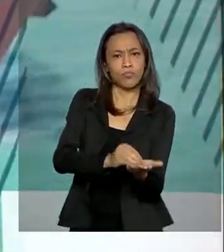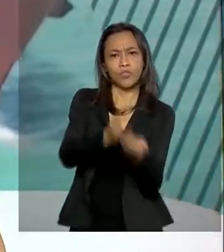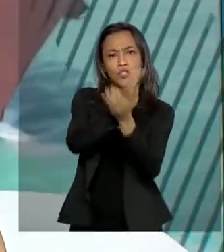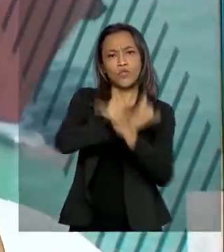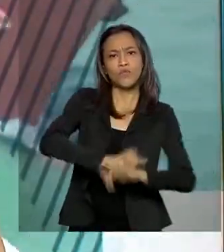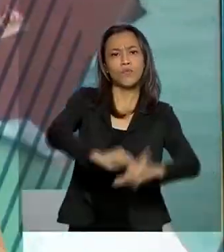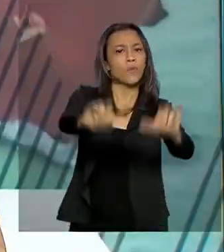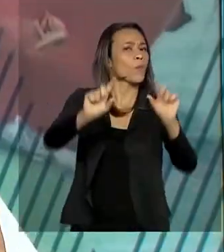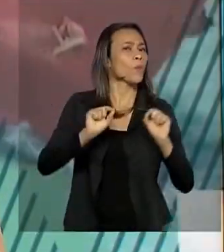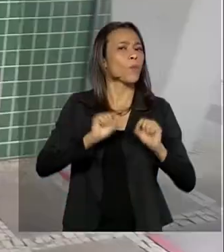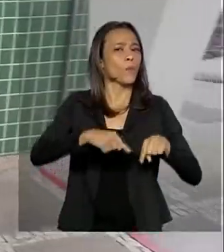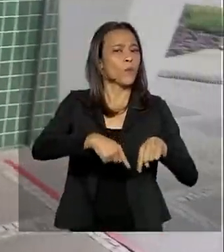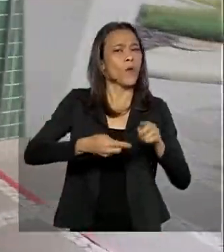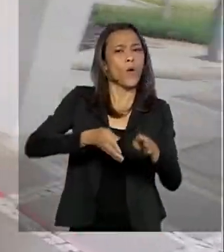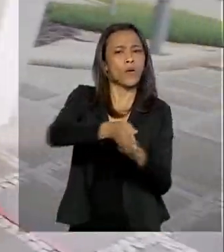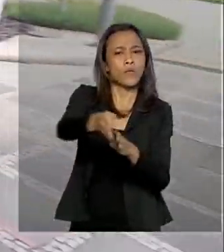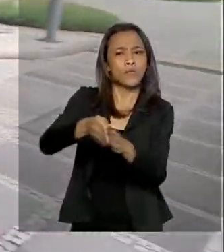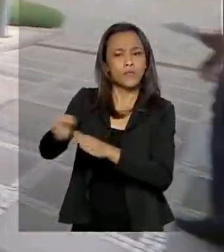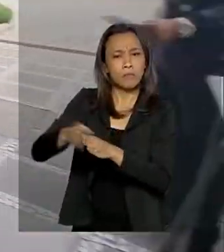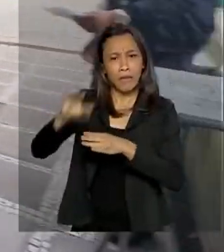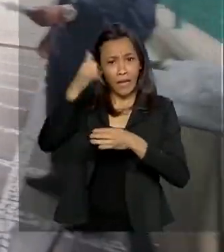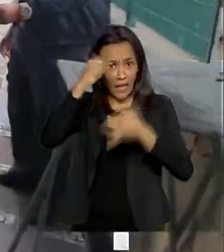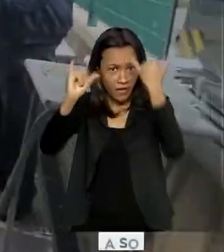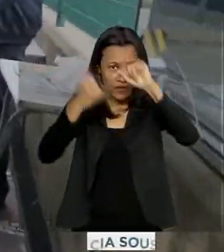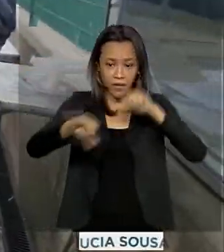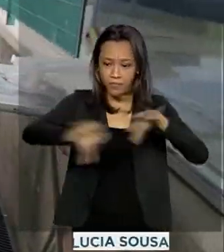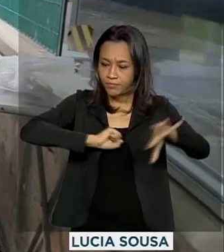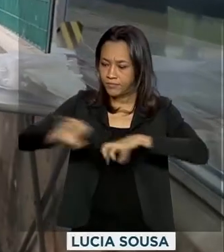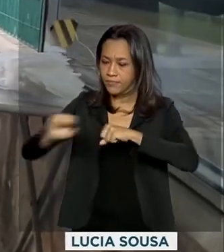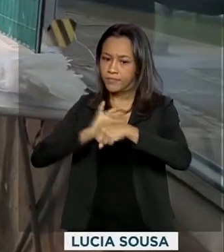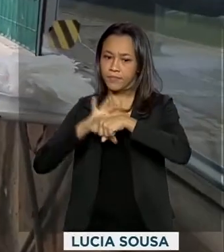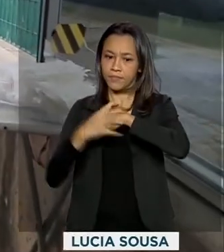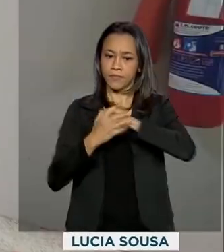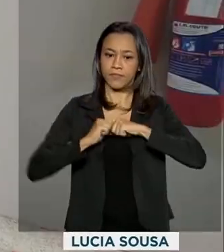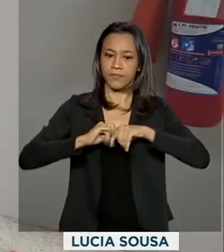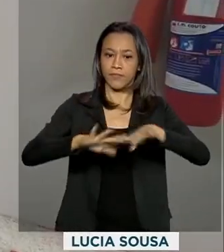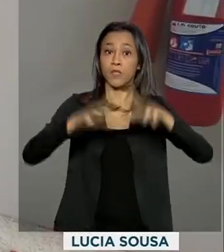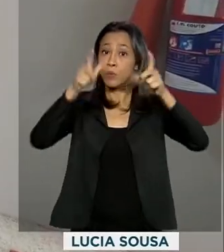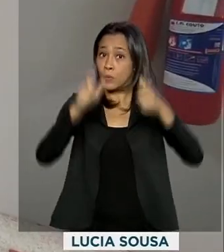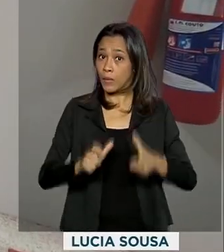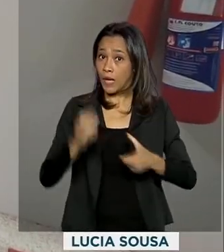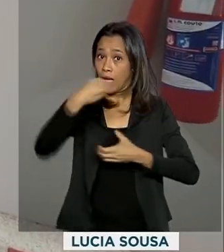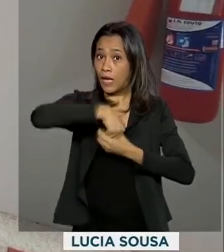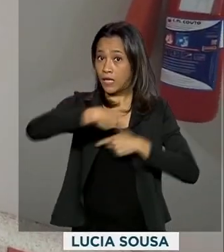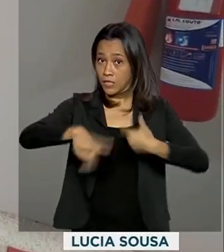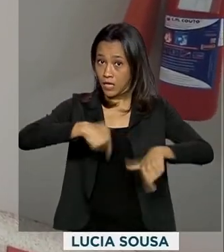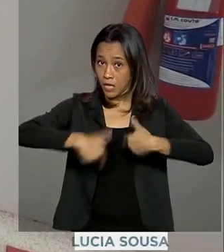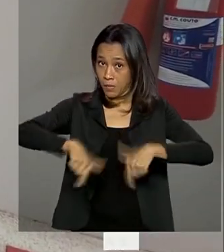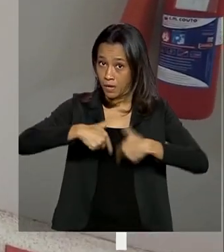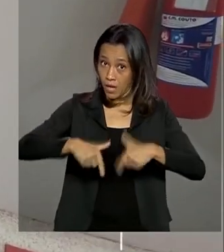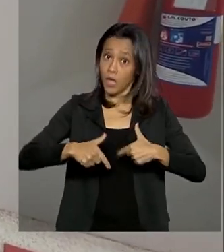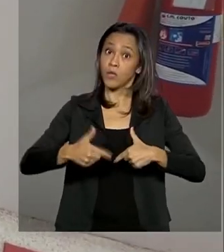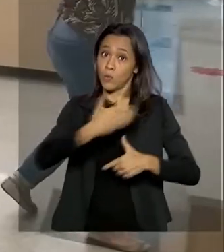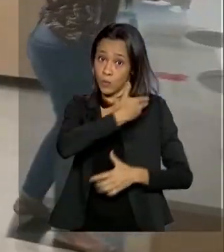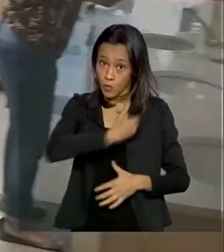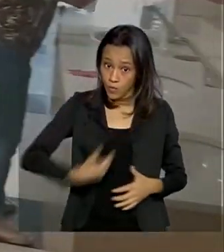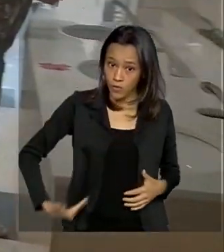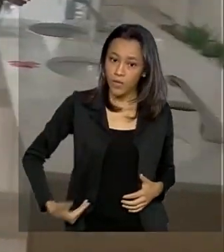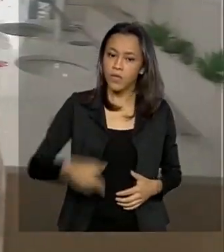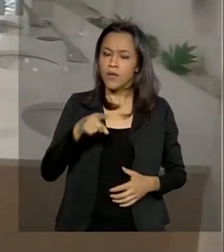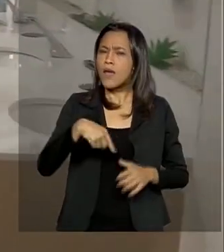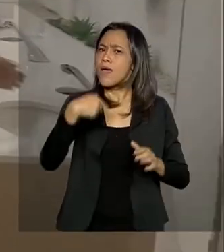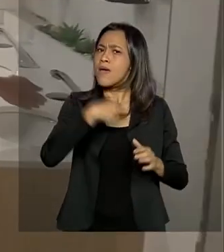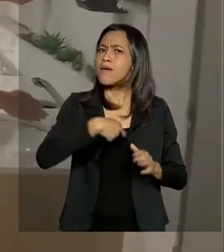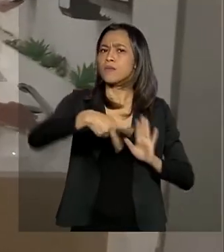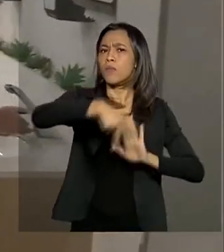orientações para prevenir a transmissão da Covid-19 em ambientes de trabalho no serviço público. A portaria trata, por